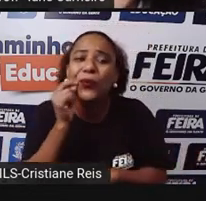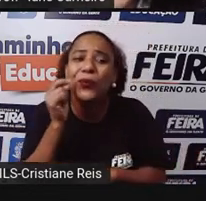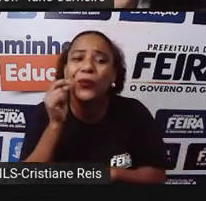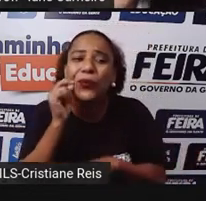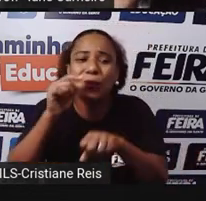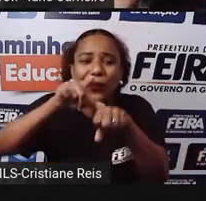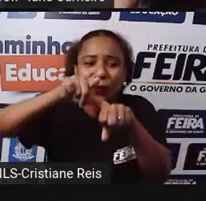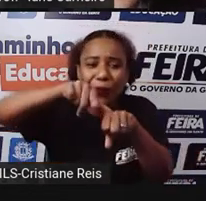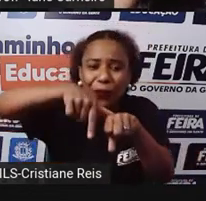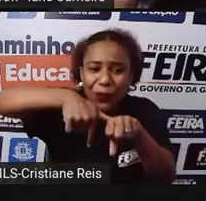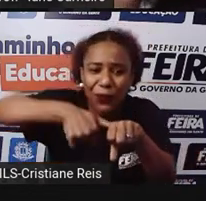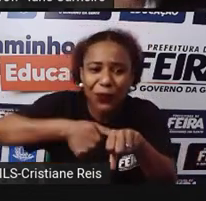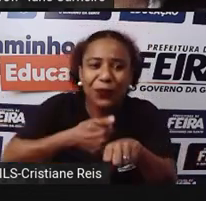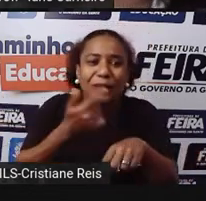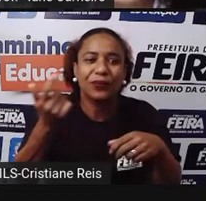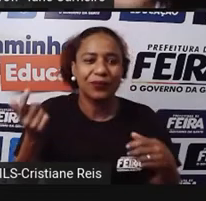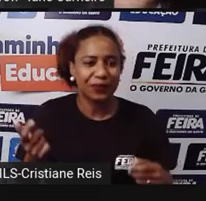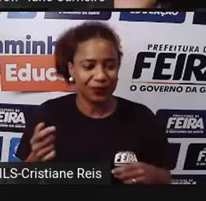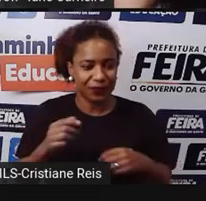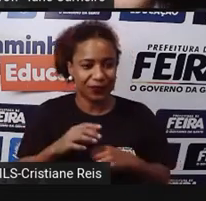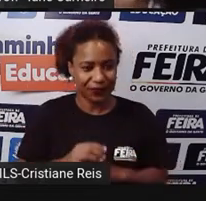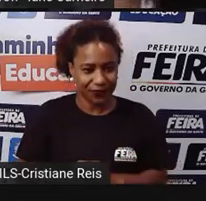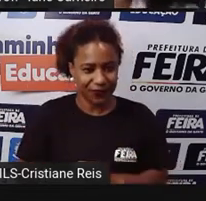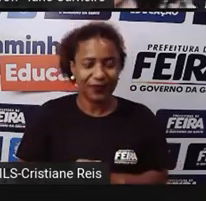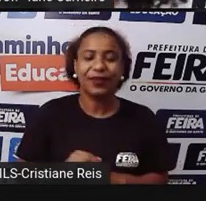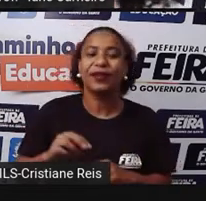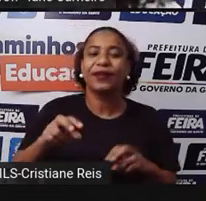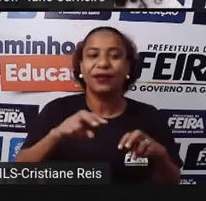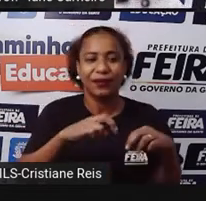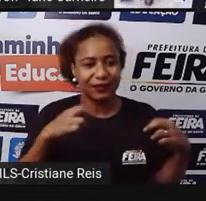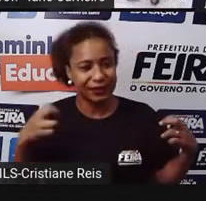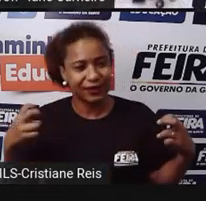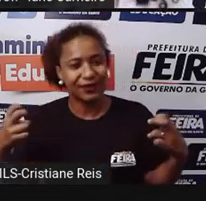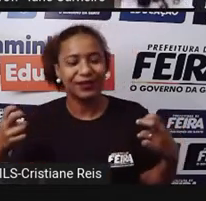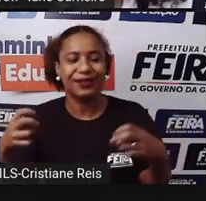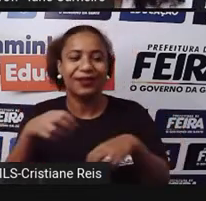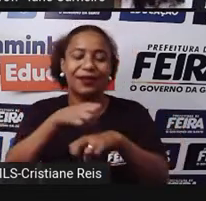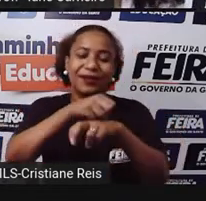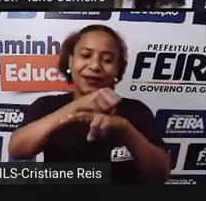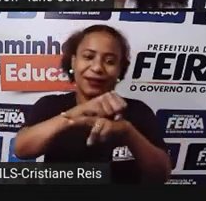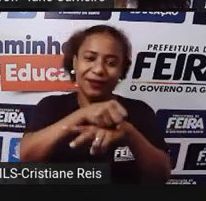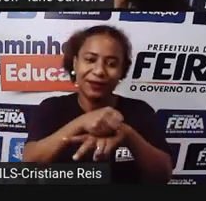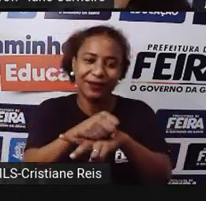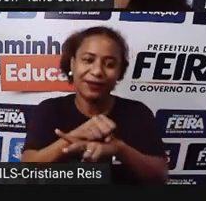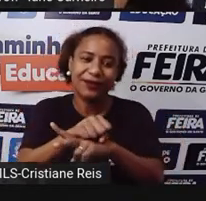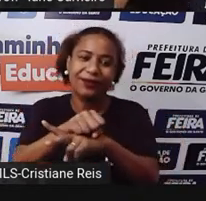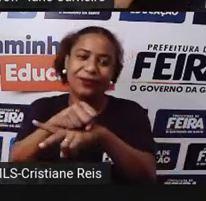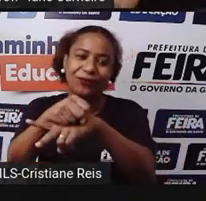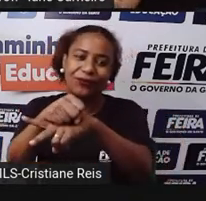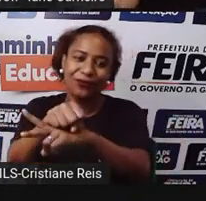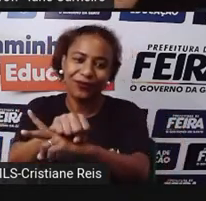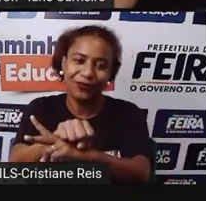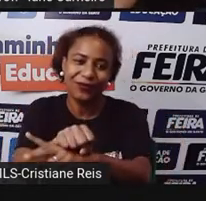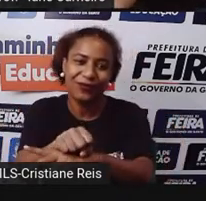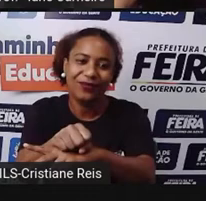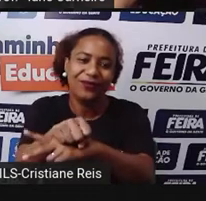Eles deram Eles voltinha Na praça Devagarzinho A passo de caramujo